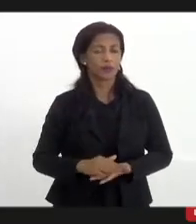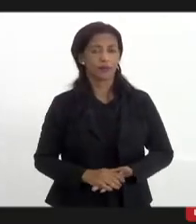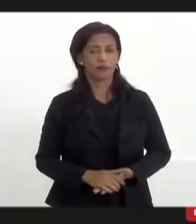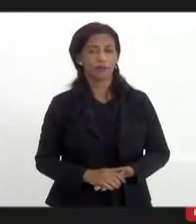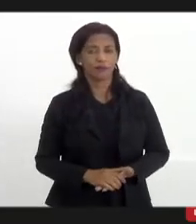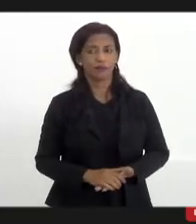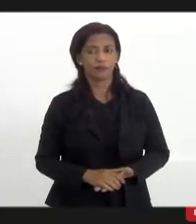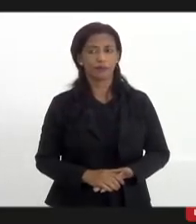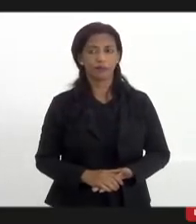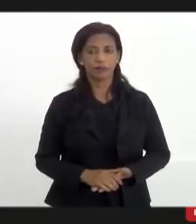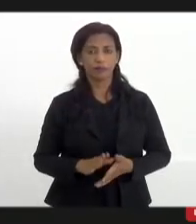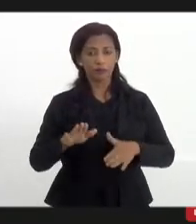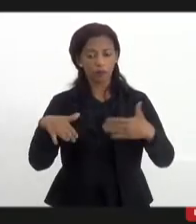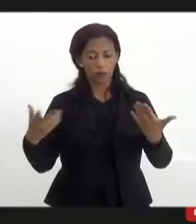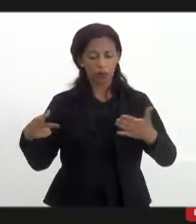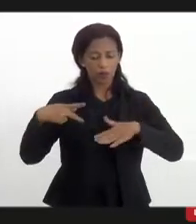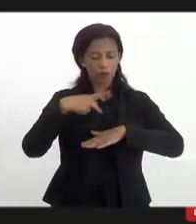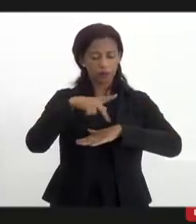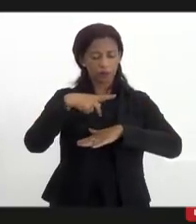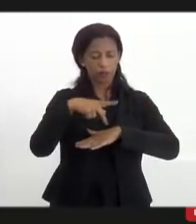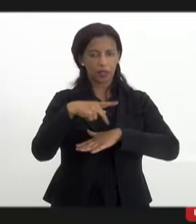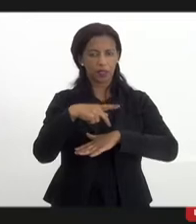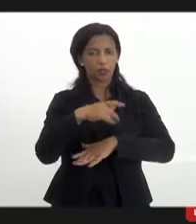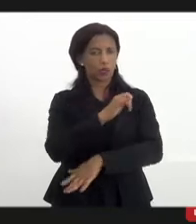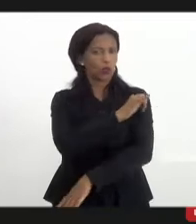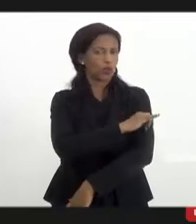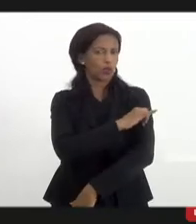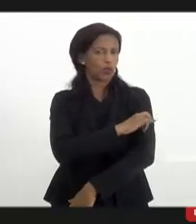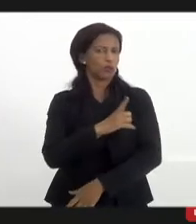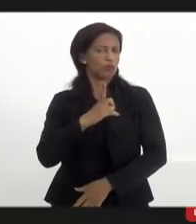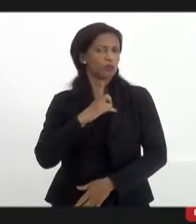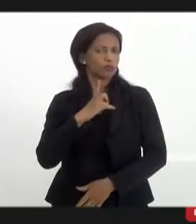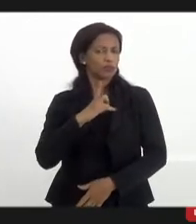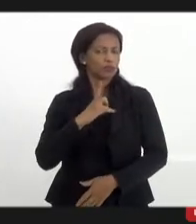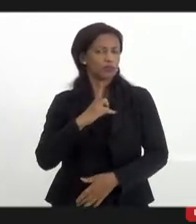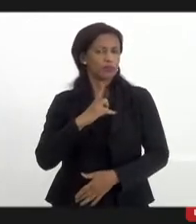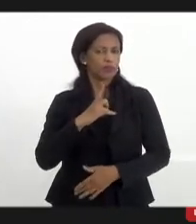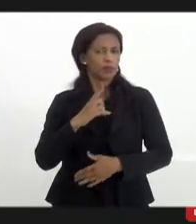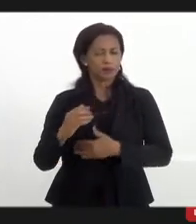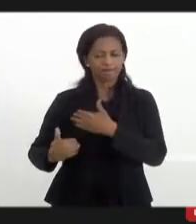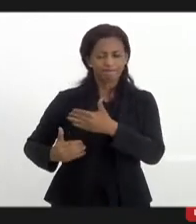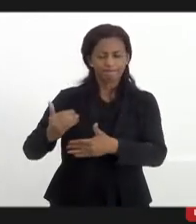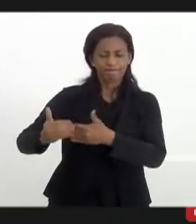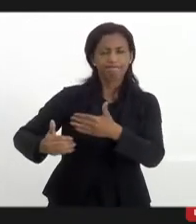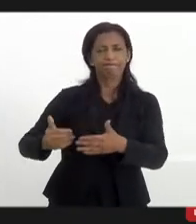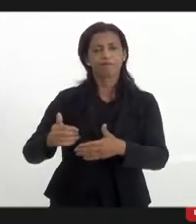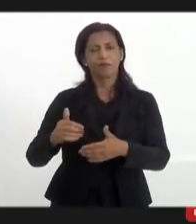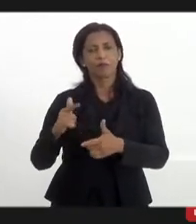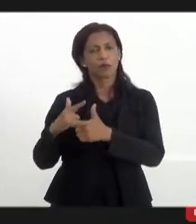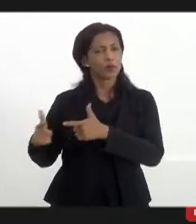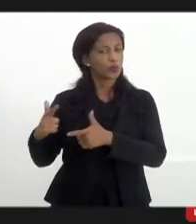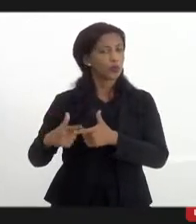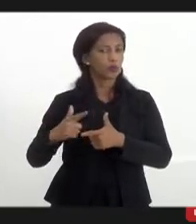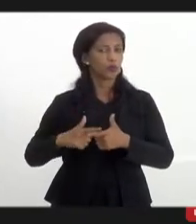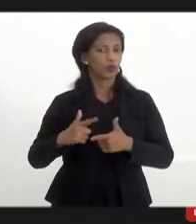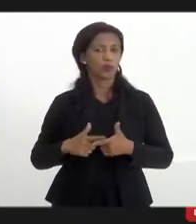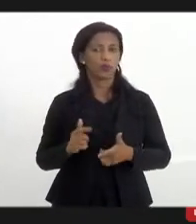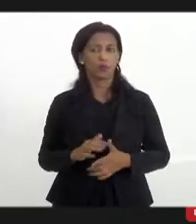quando o país ou o Rio de Janeiro estivesse passando por esses problemas mais de